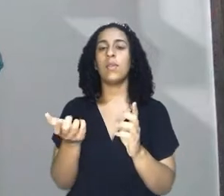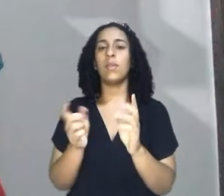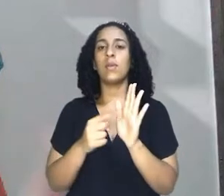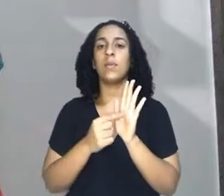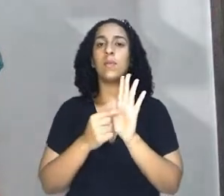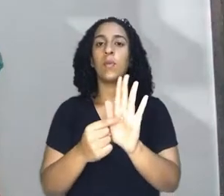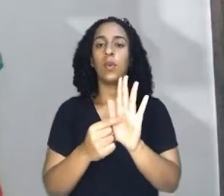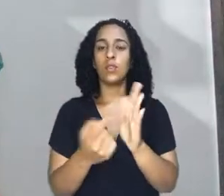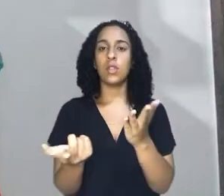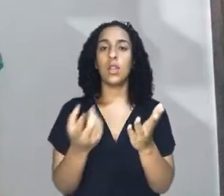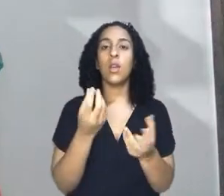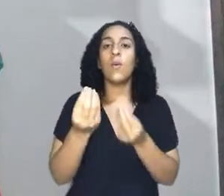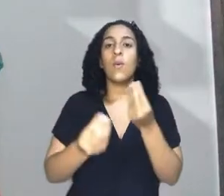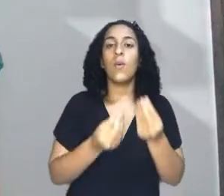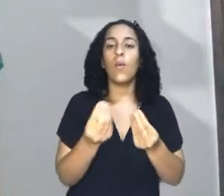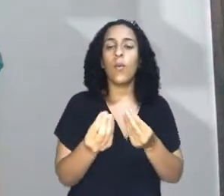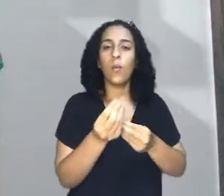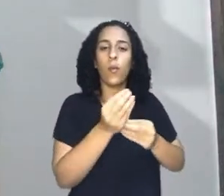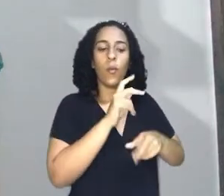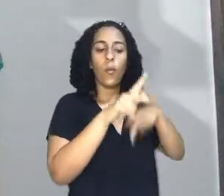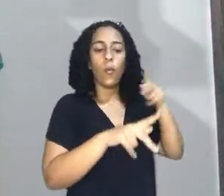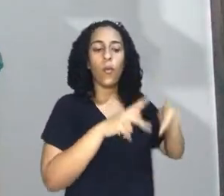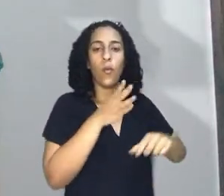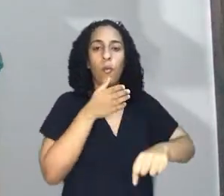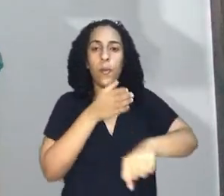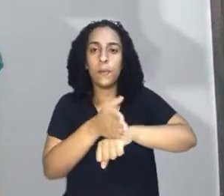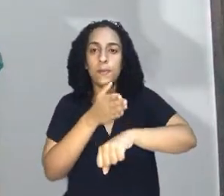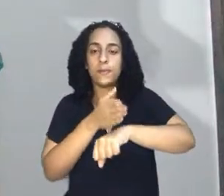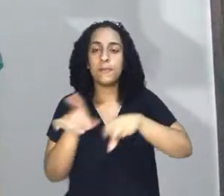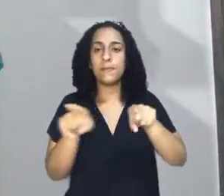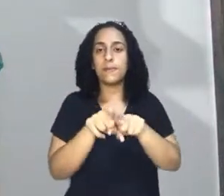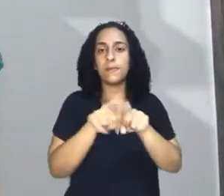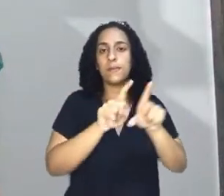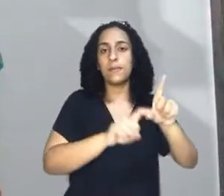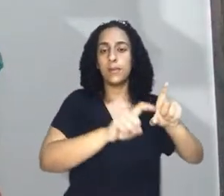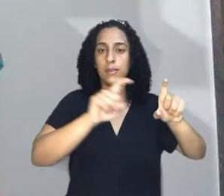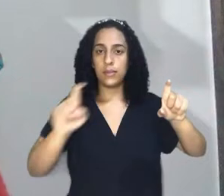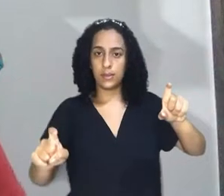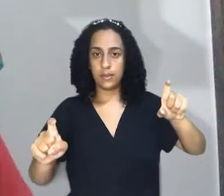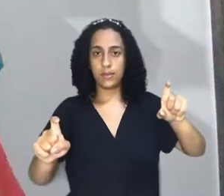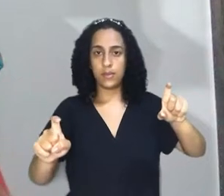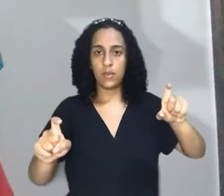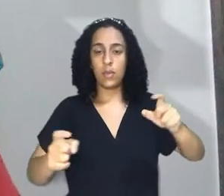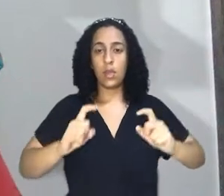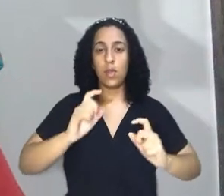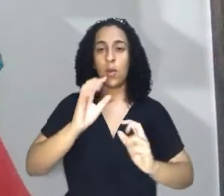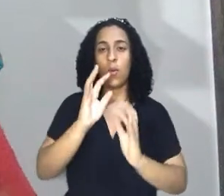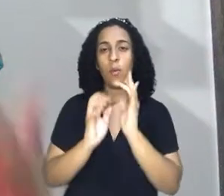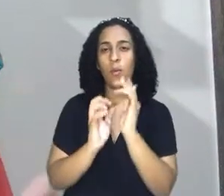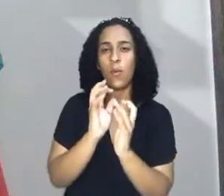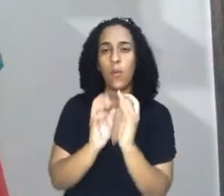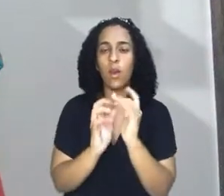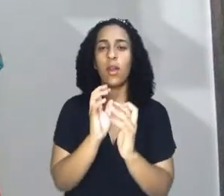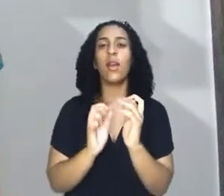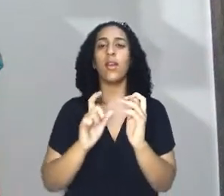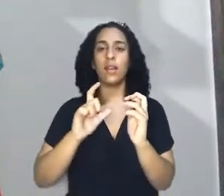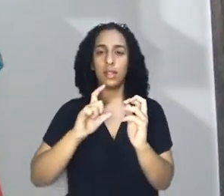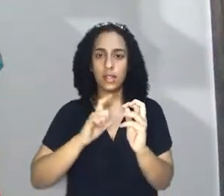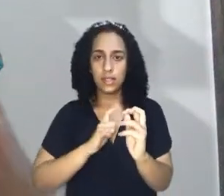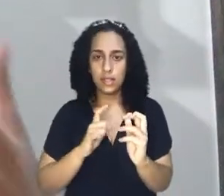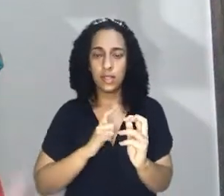protagonismo popular no processo de independência e, como sugere o subtítulo, uma guerra com grande